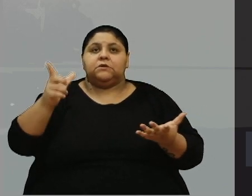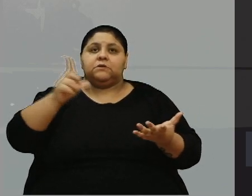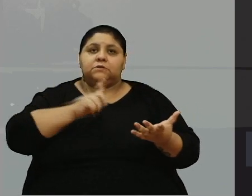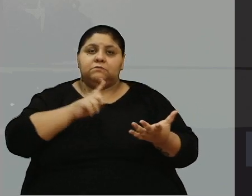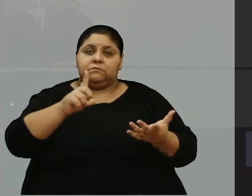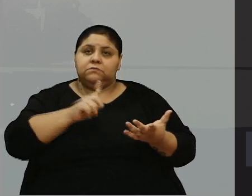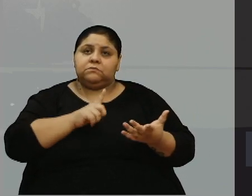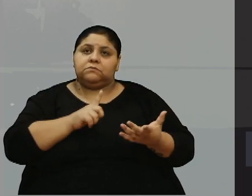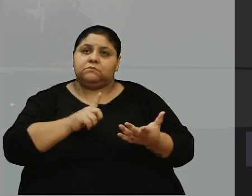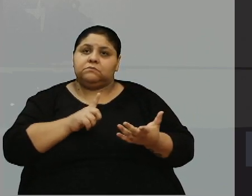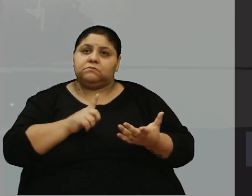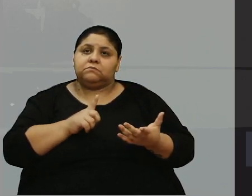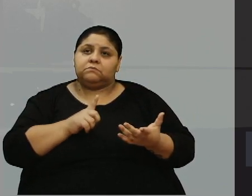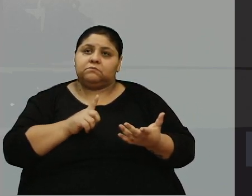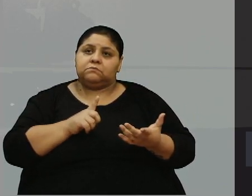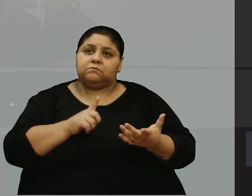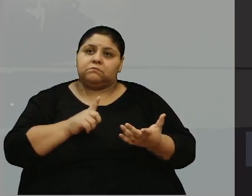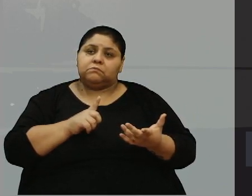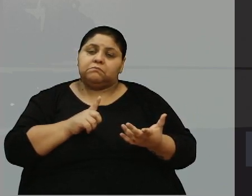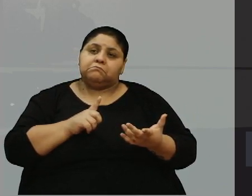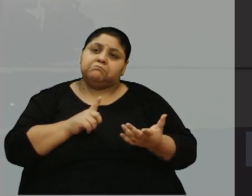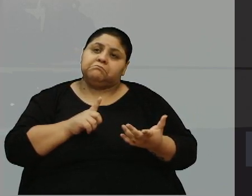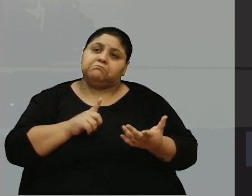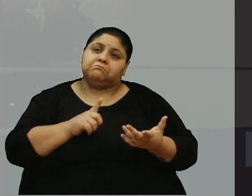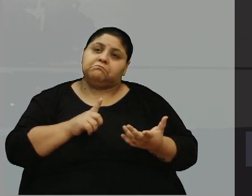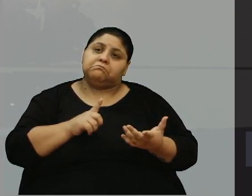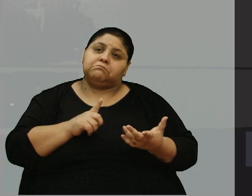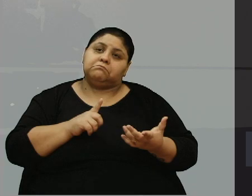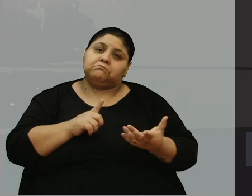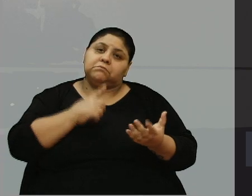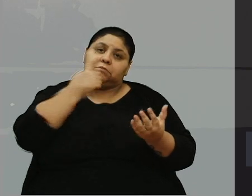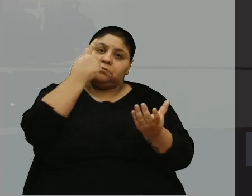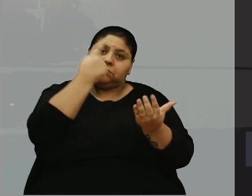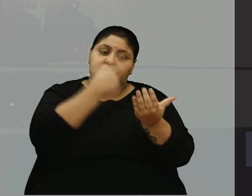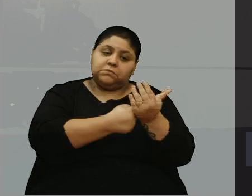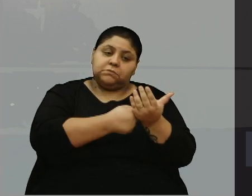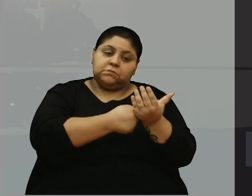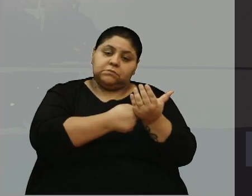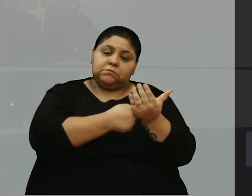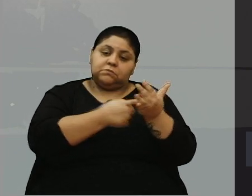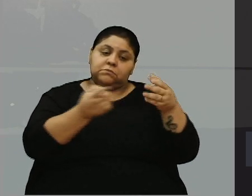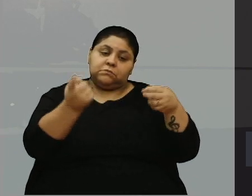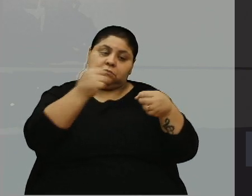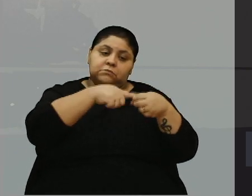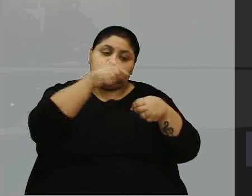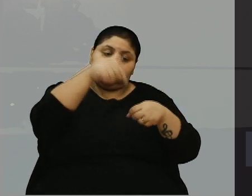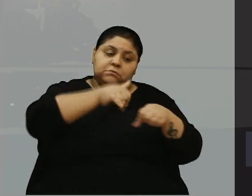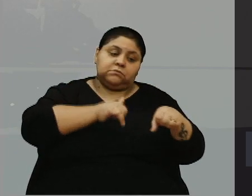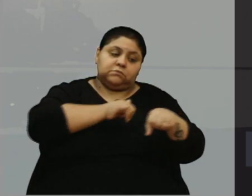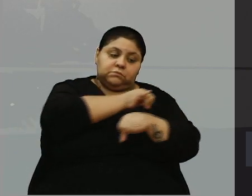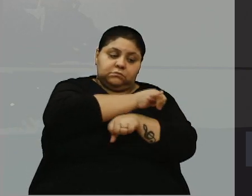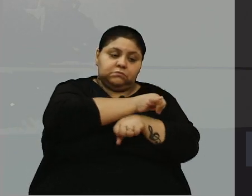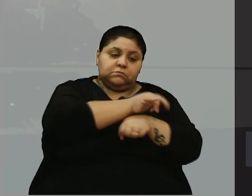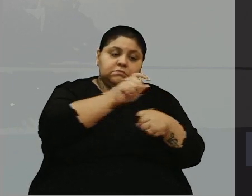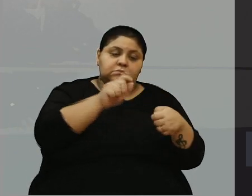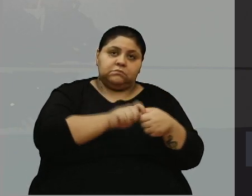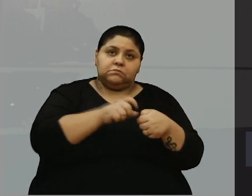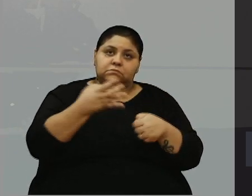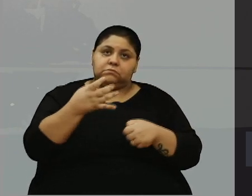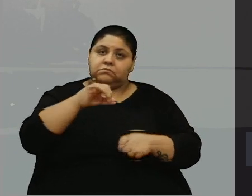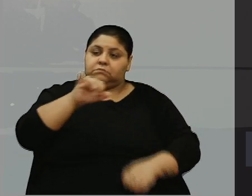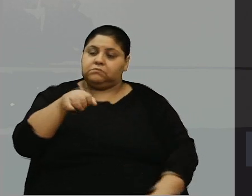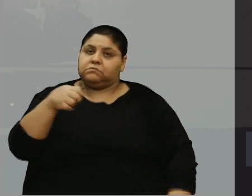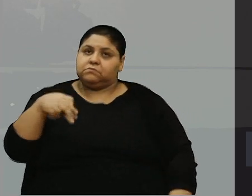esse compromisso de vir para o aeroporto. Isso foi feito dia 4 de